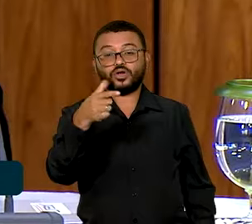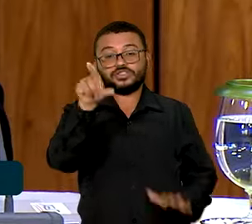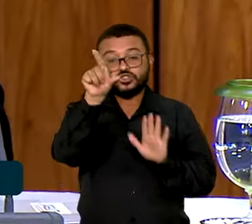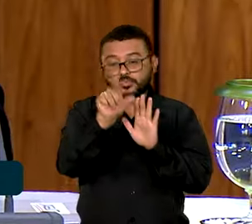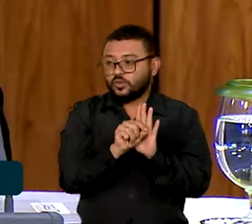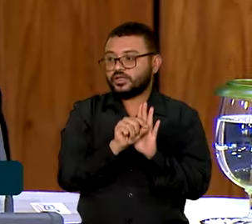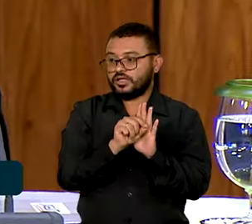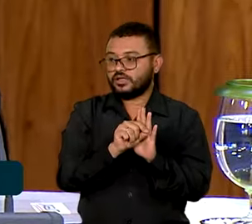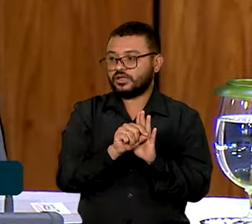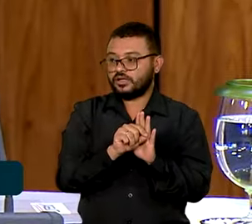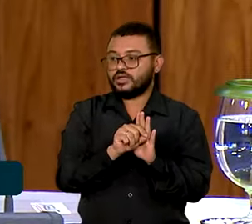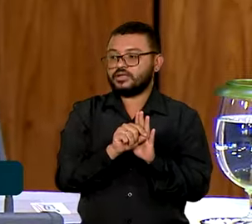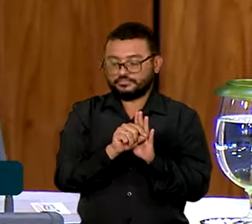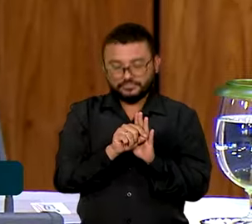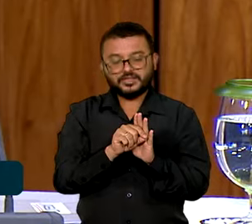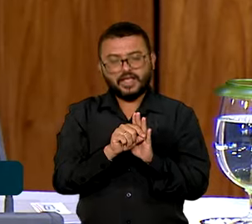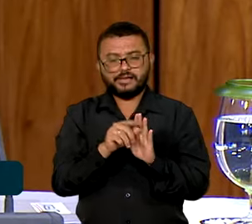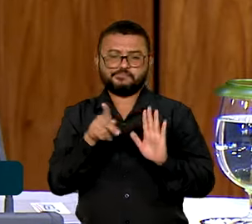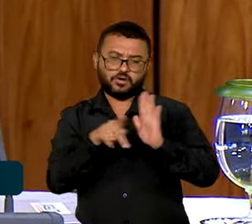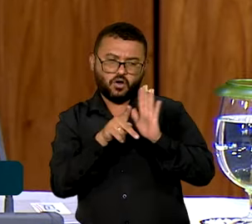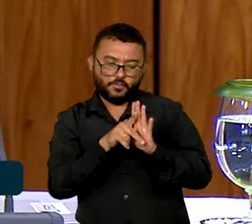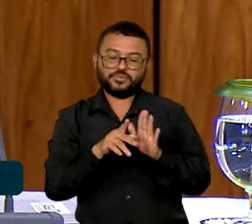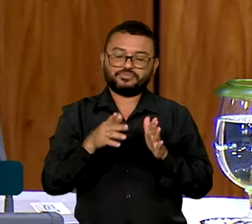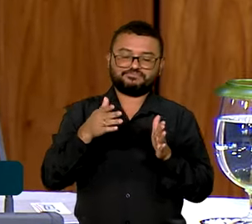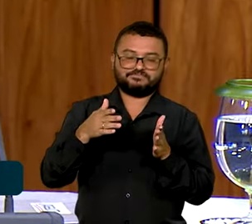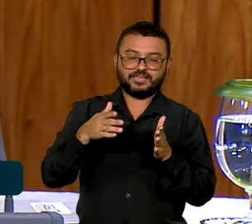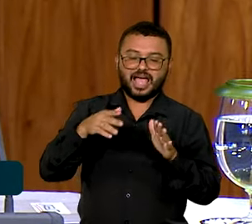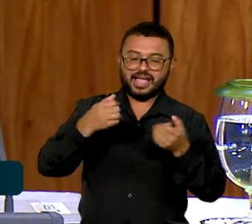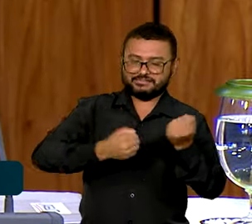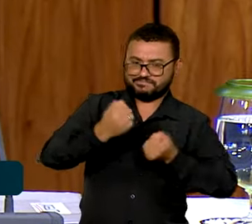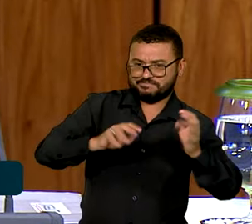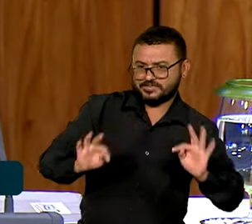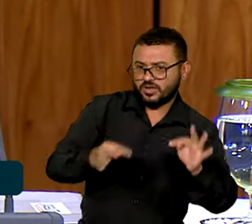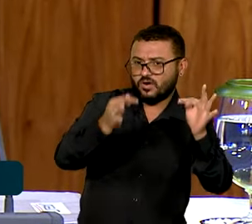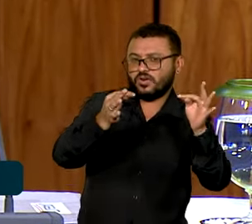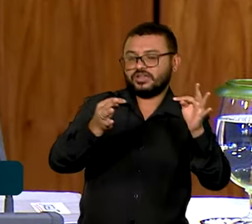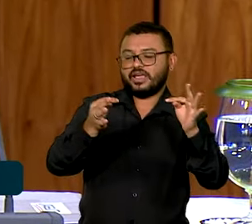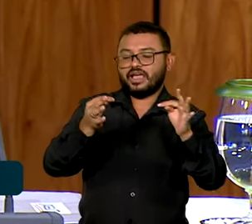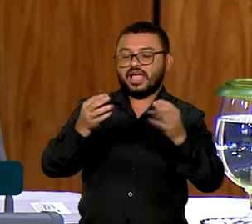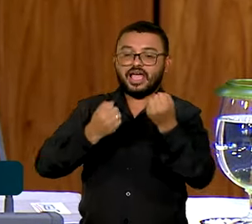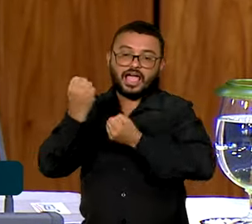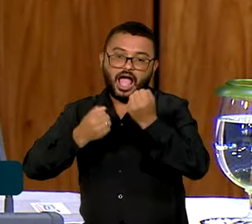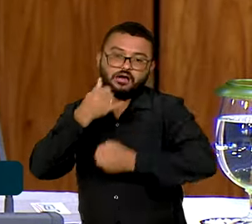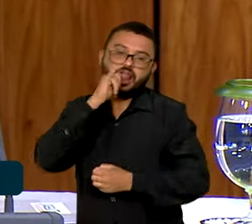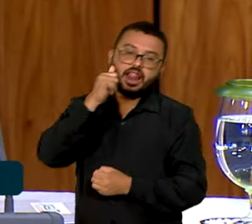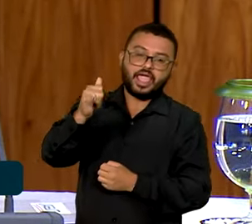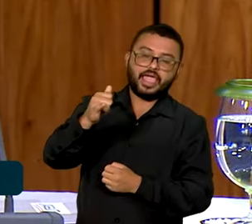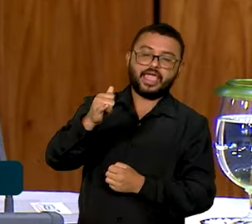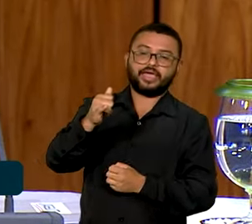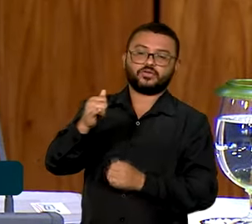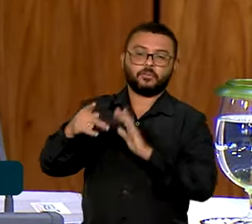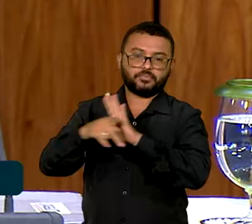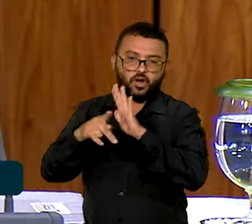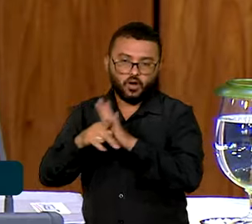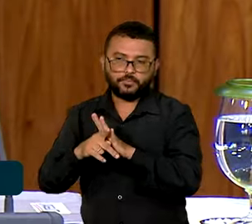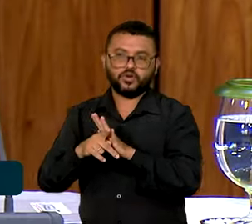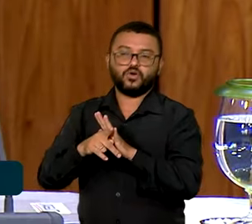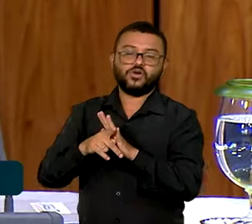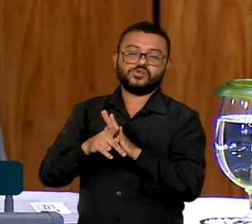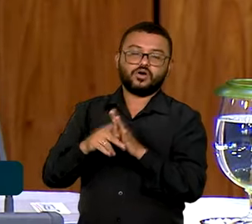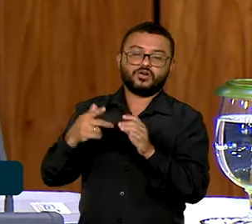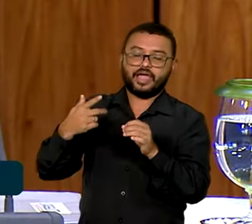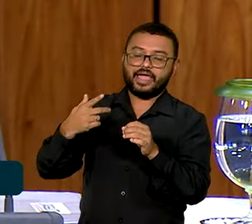nas várias rotas tecnológicas, veículos elétricos, veículos híbridos, flex,